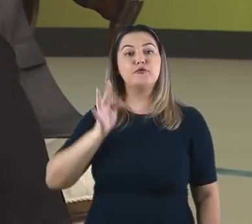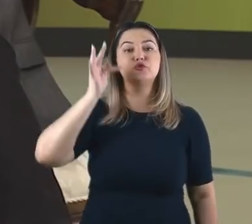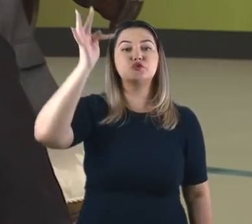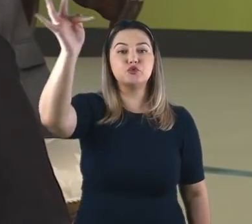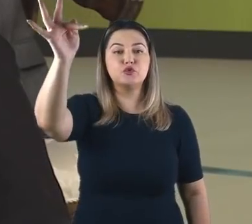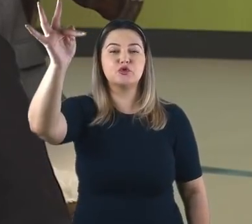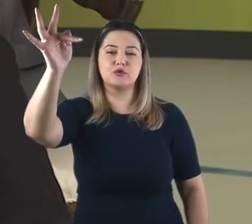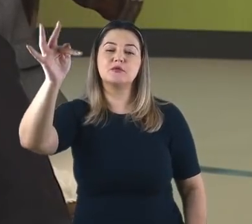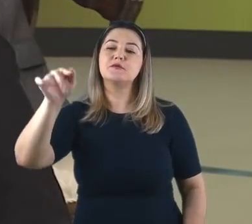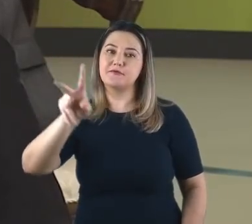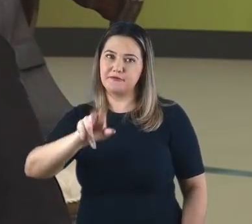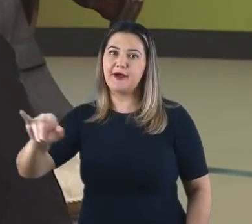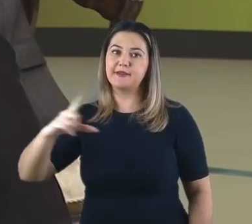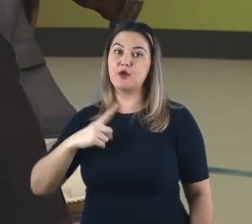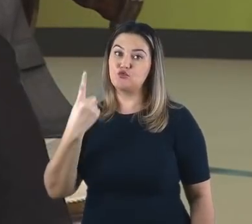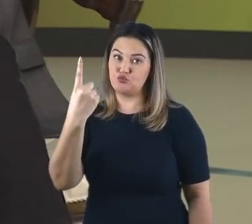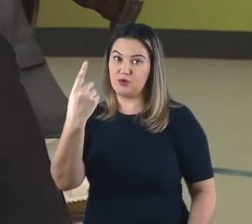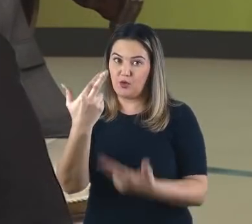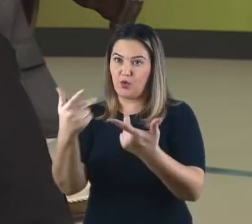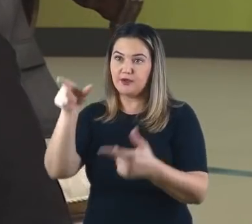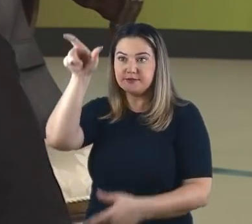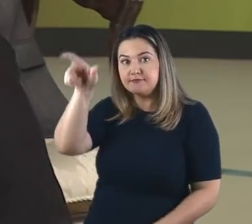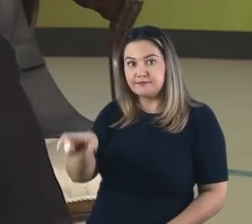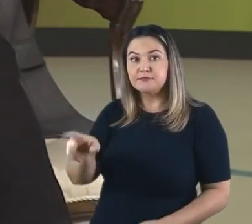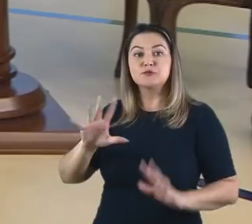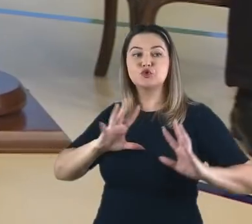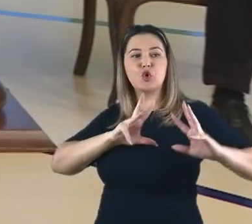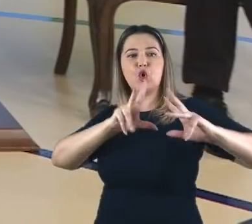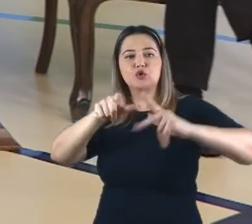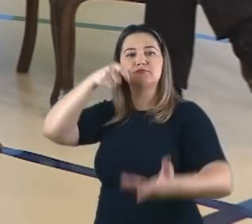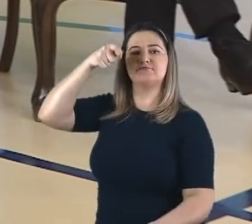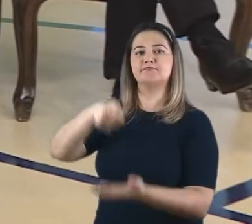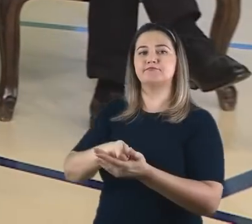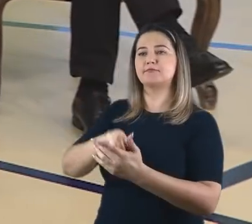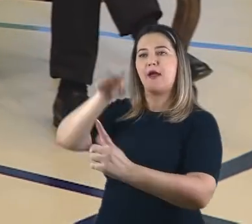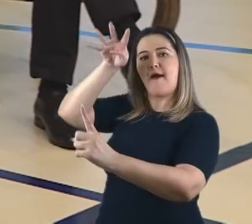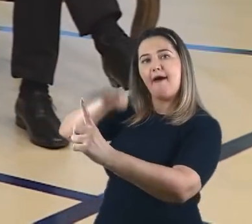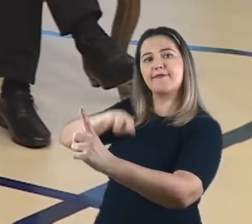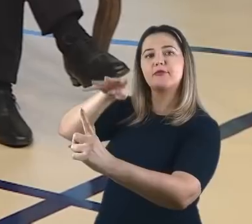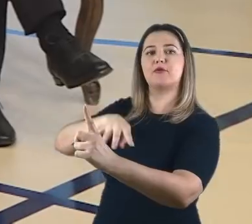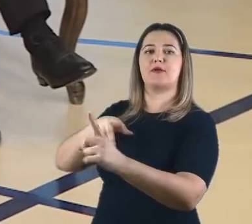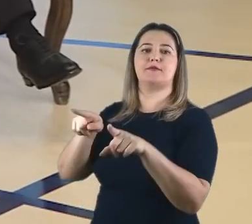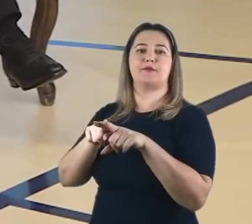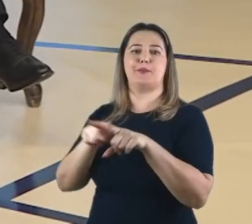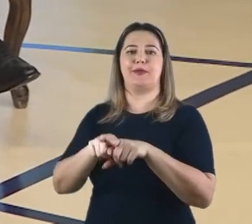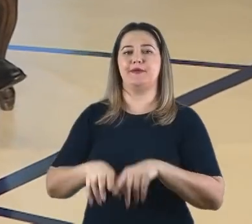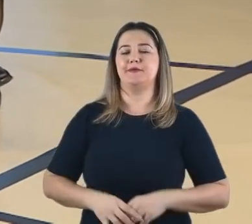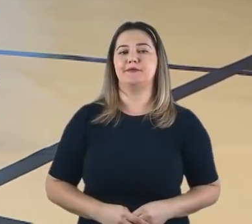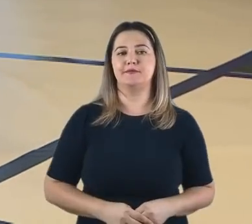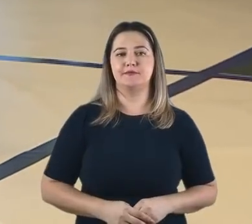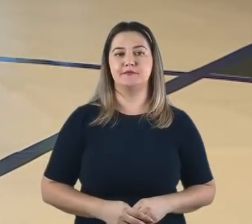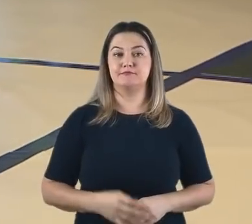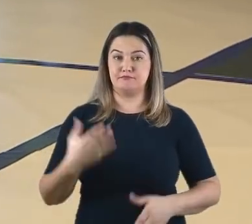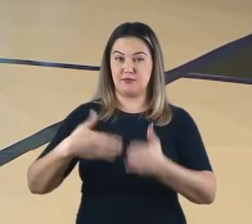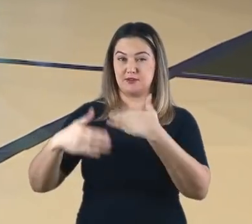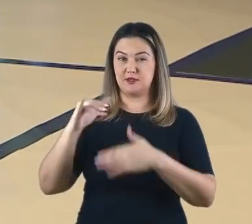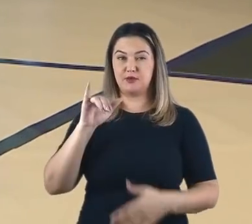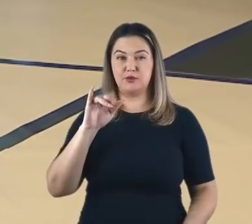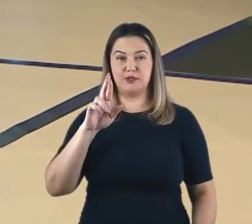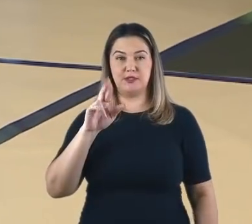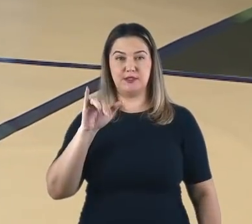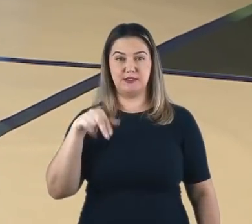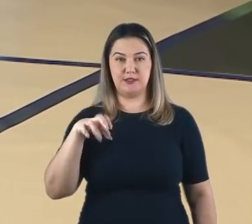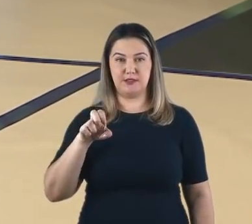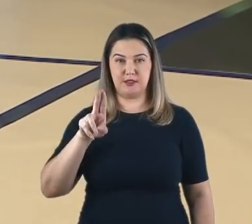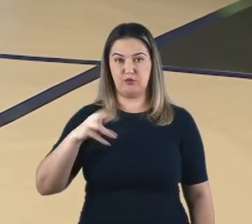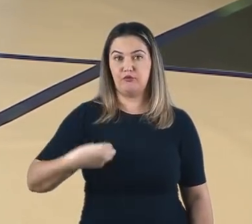mesmo deveria ser adorado por toda a humanidade. Parece que na época de Irineu já havia o entendimento da